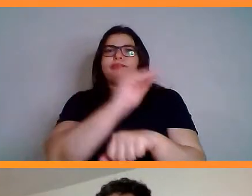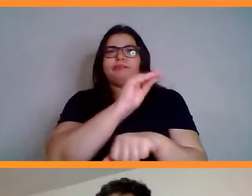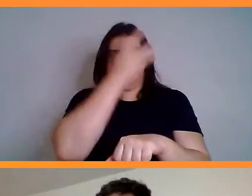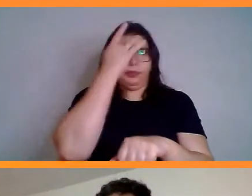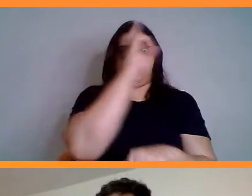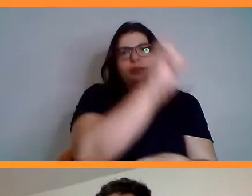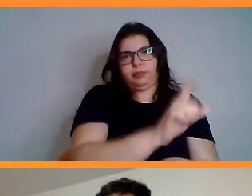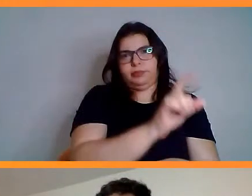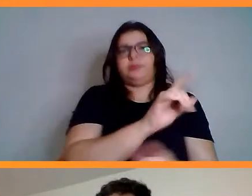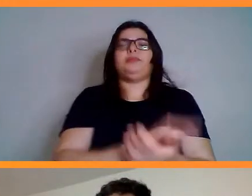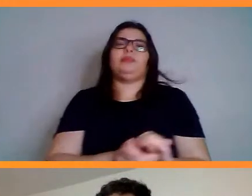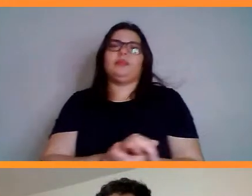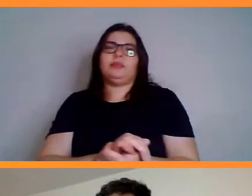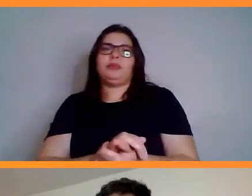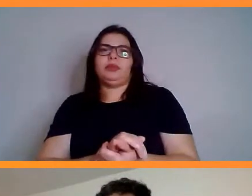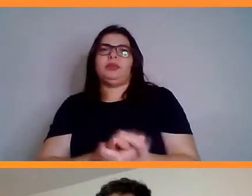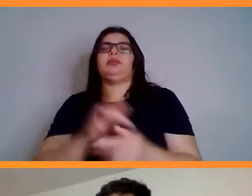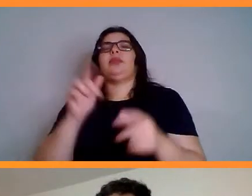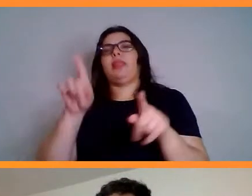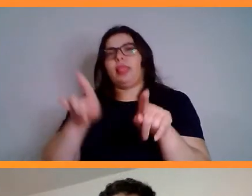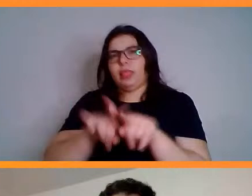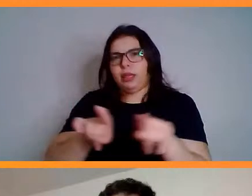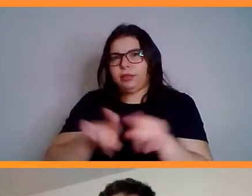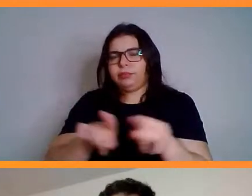animais e cadelas também, tá.